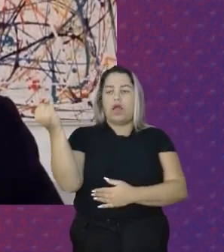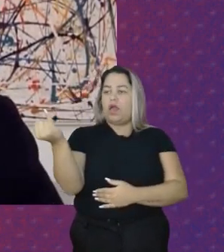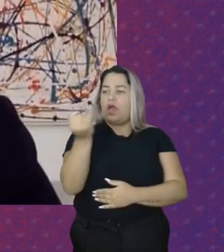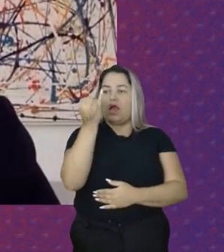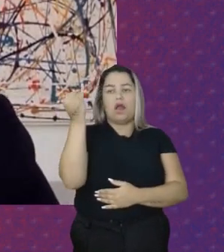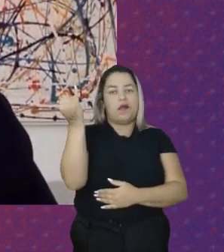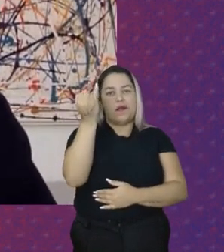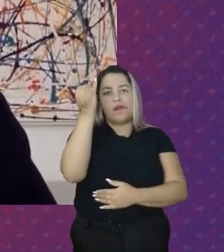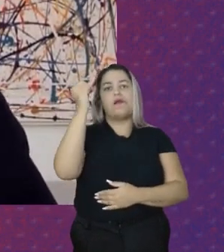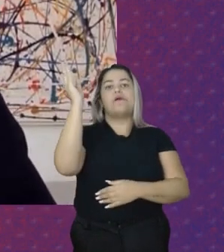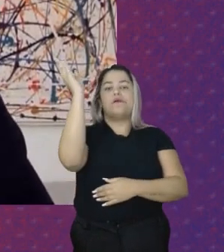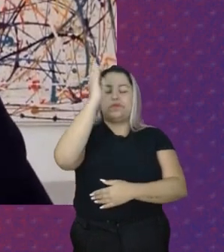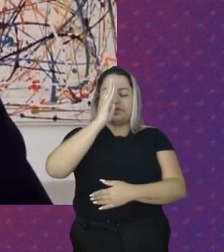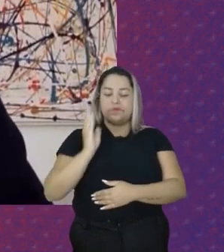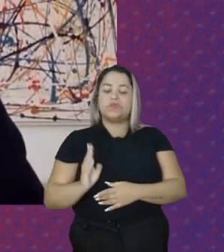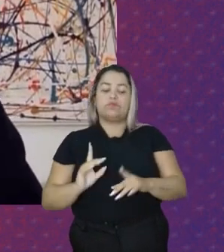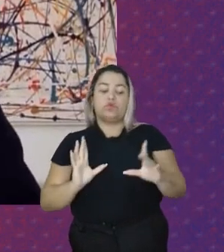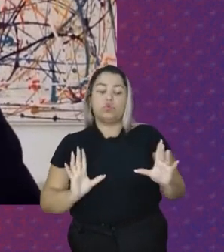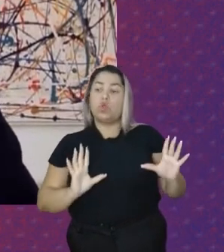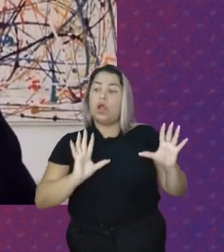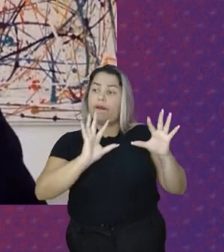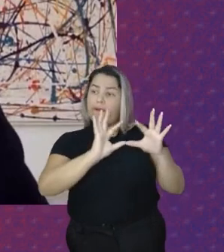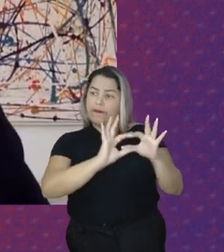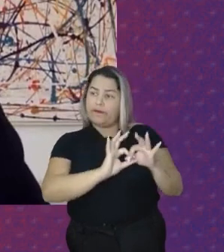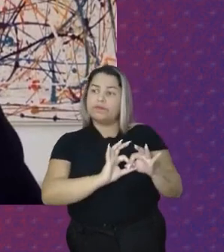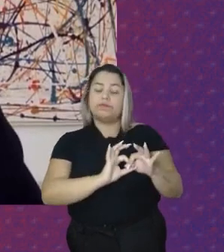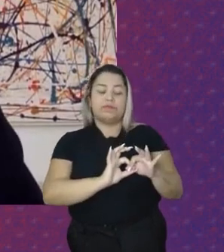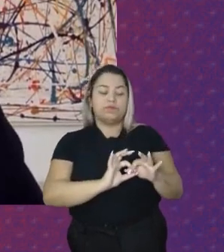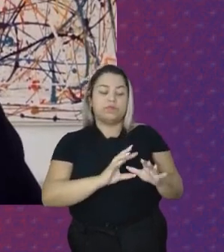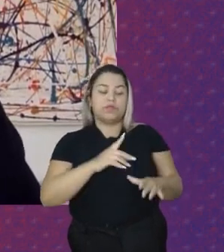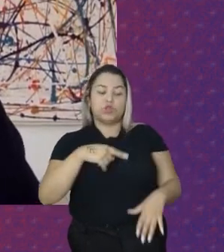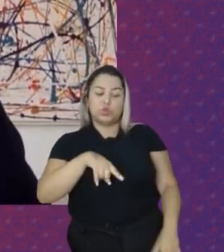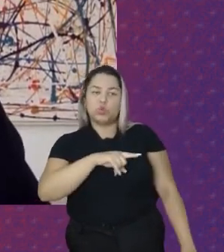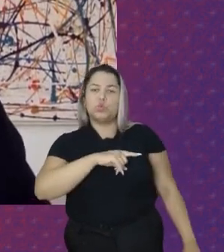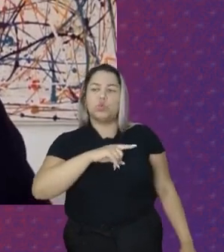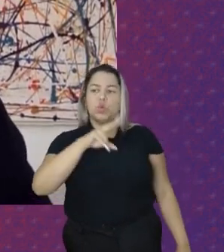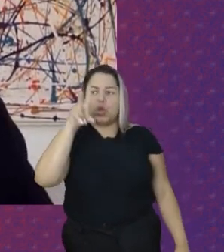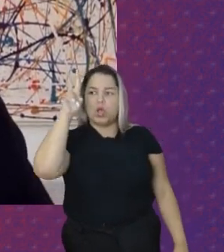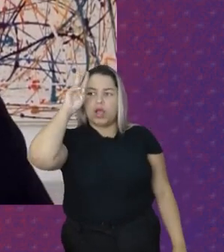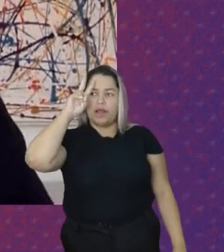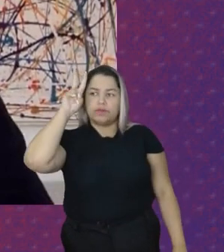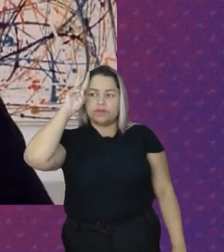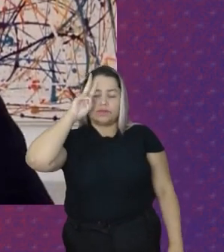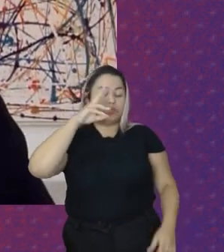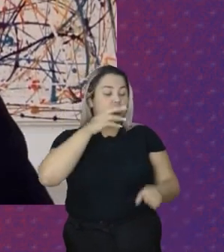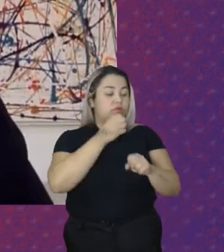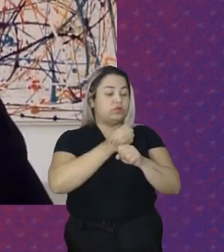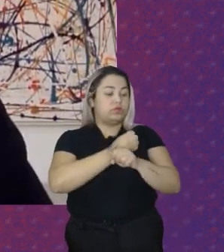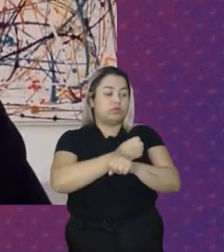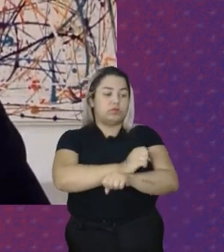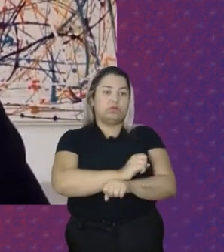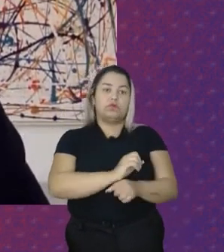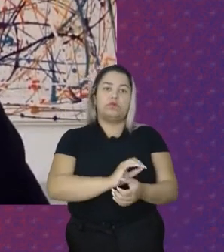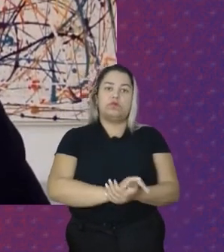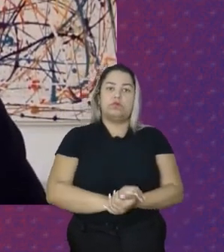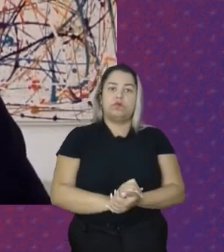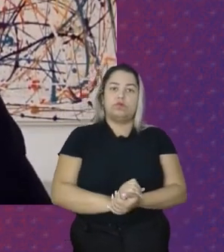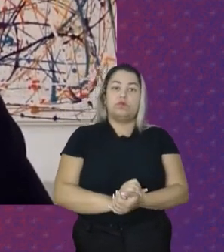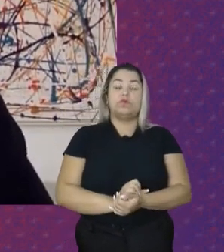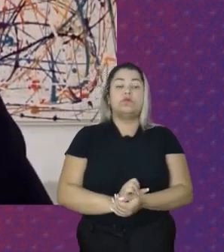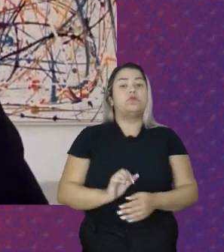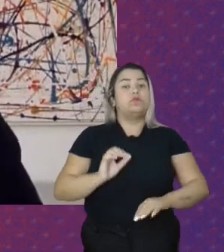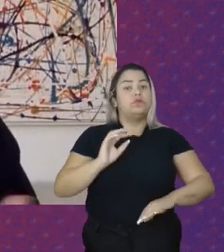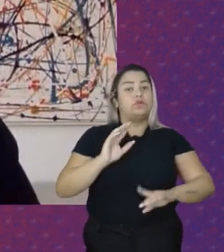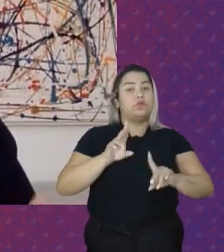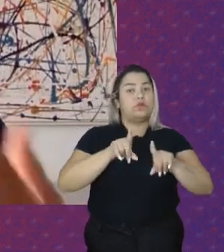Brasil E está Ligado Fortemente A nossa História Escravista E colonialista É Tanto